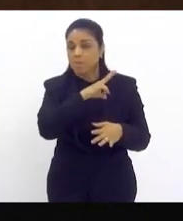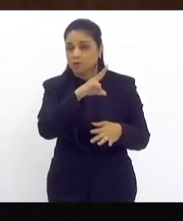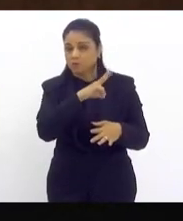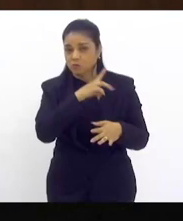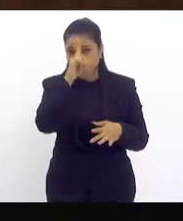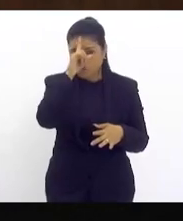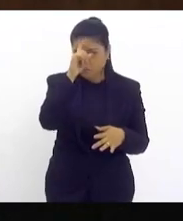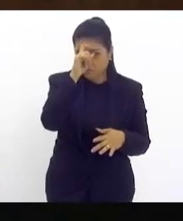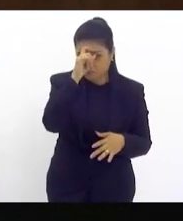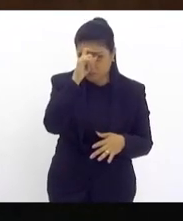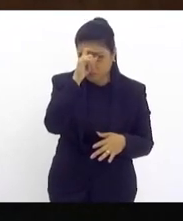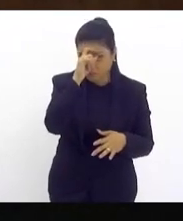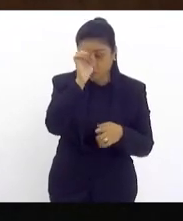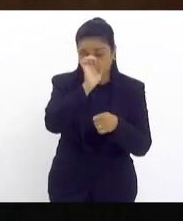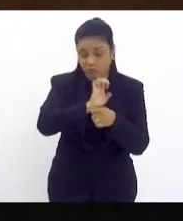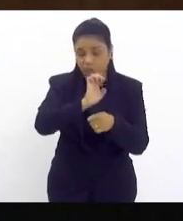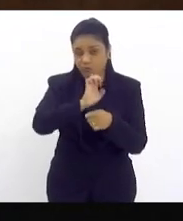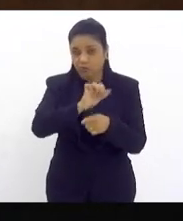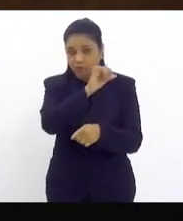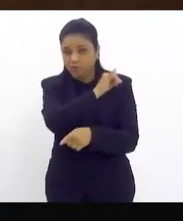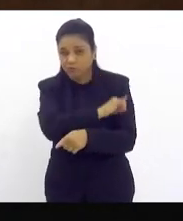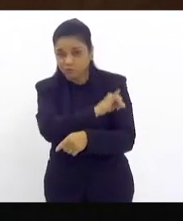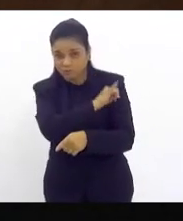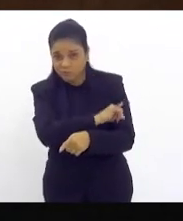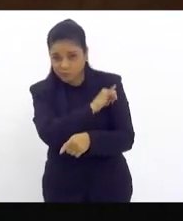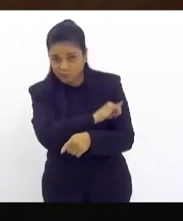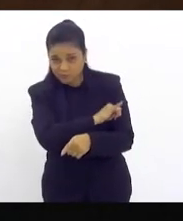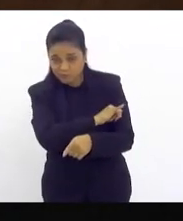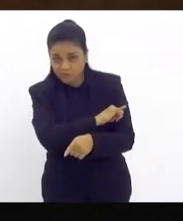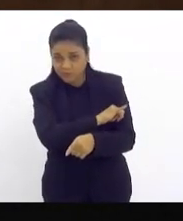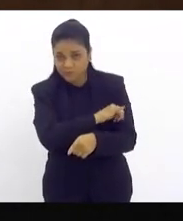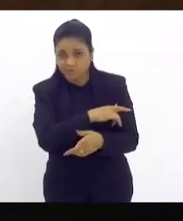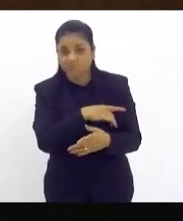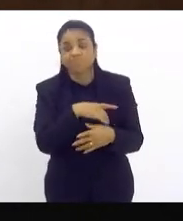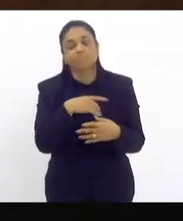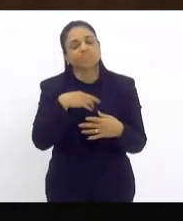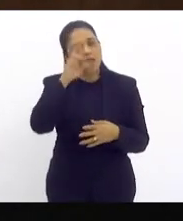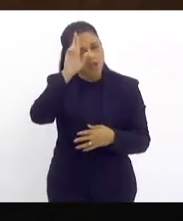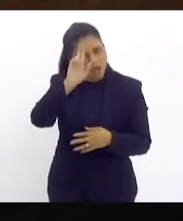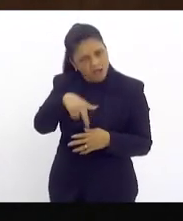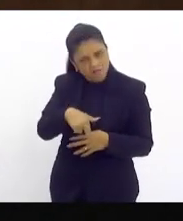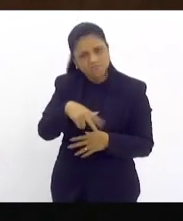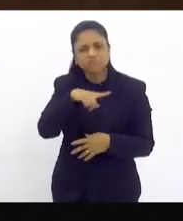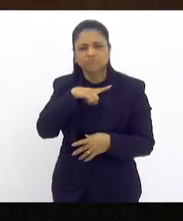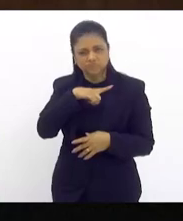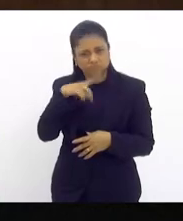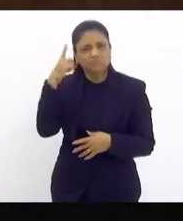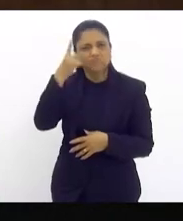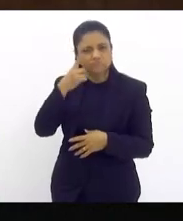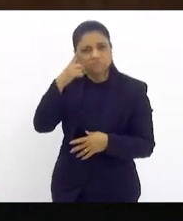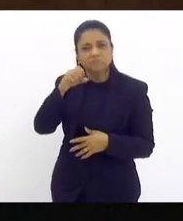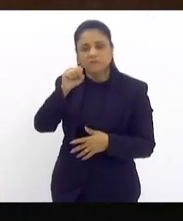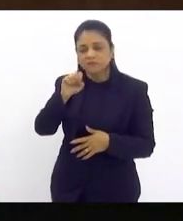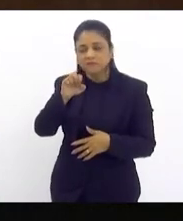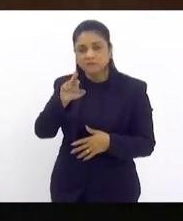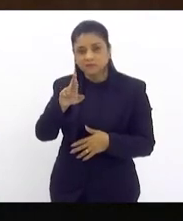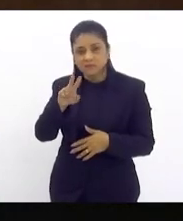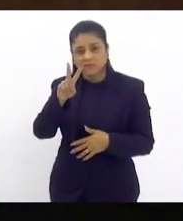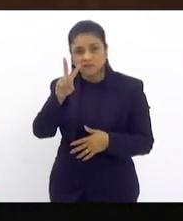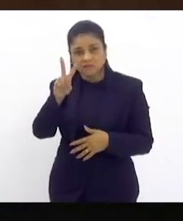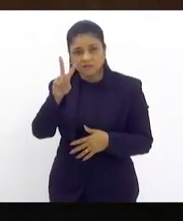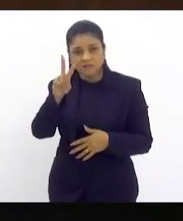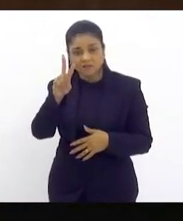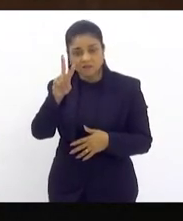no âmbito do Estado do Rio de Janeiro. Tem razão o deputado Serafine em